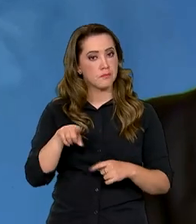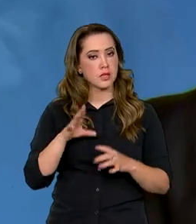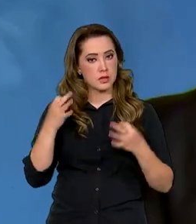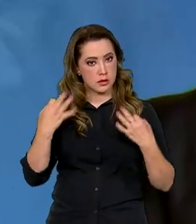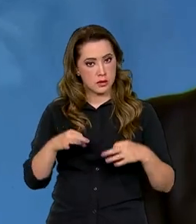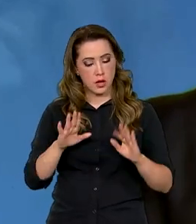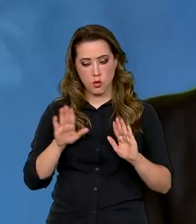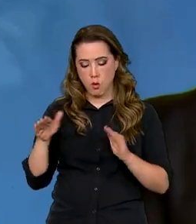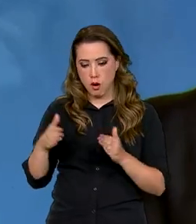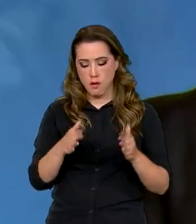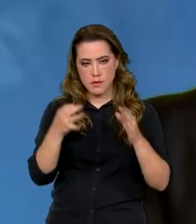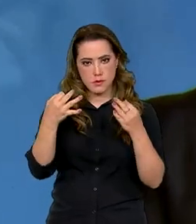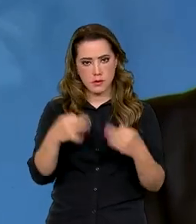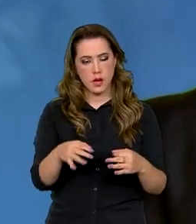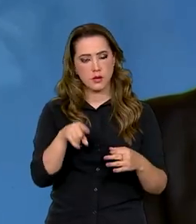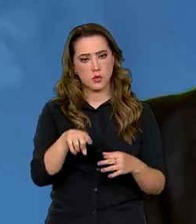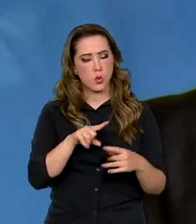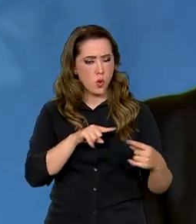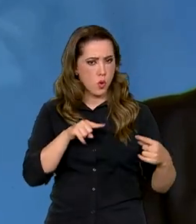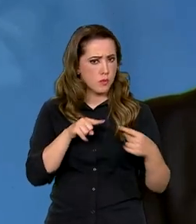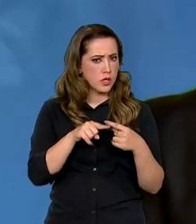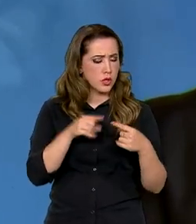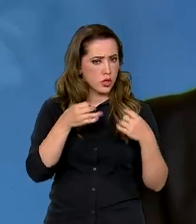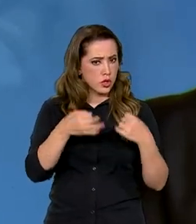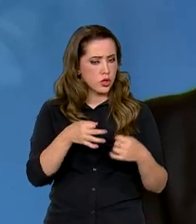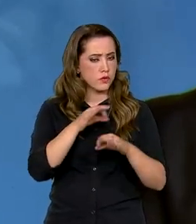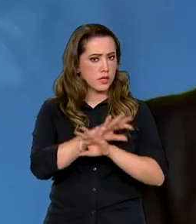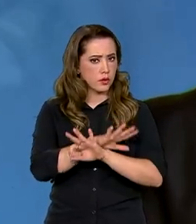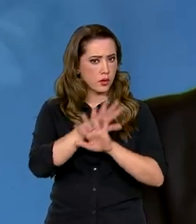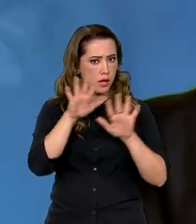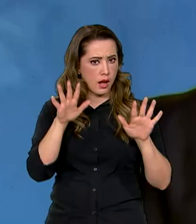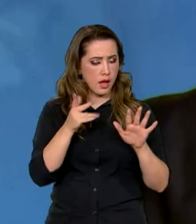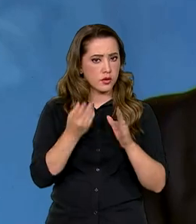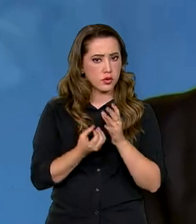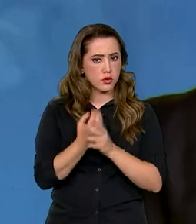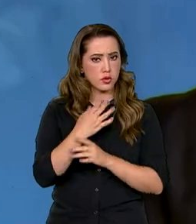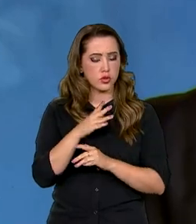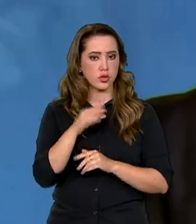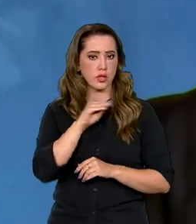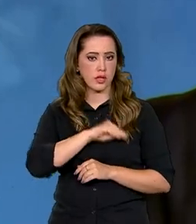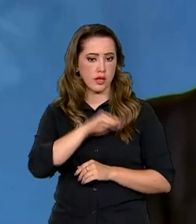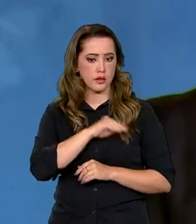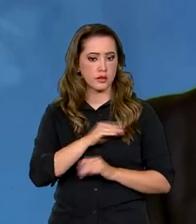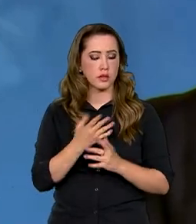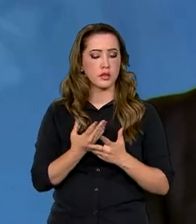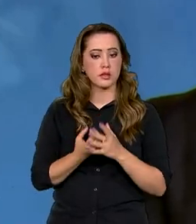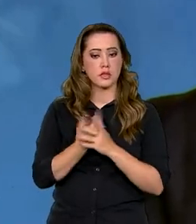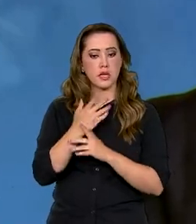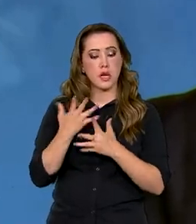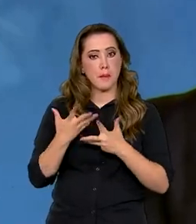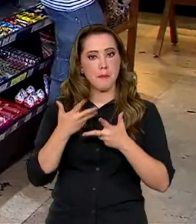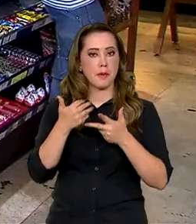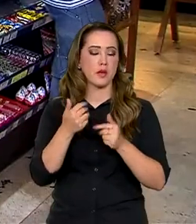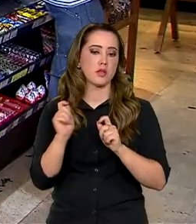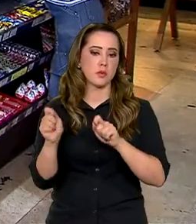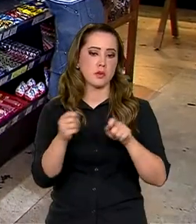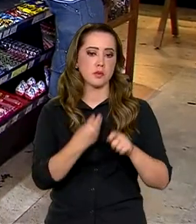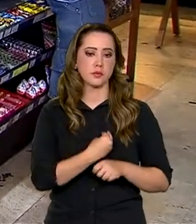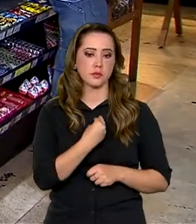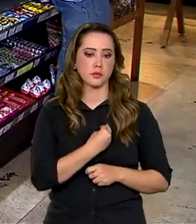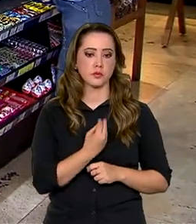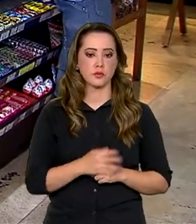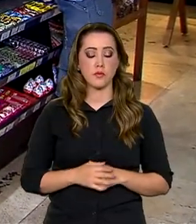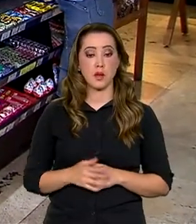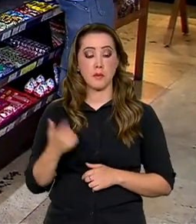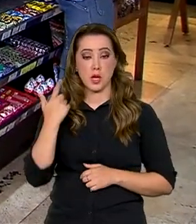tenha um direcionamento com o objetivo claro de gerar renda e gerar melhores condições de vida. Para